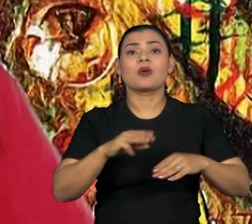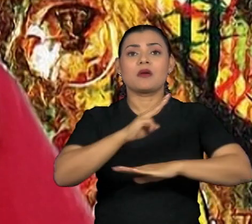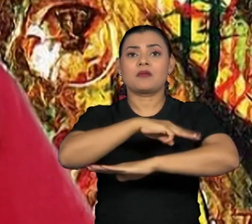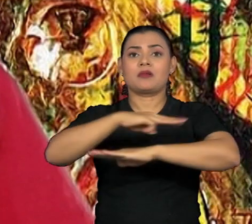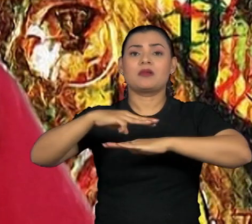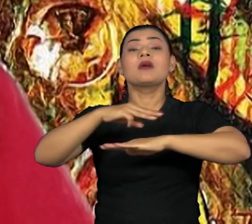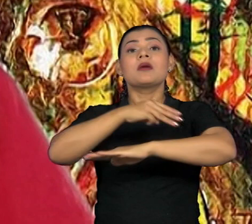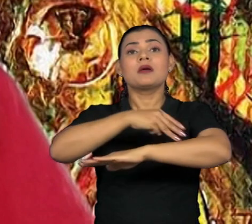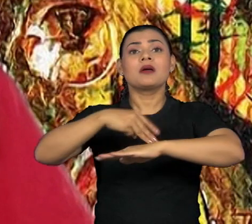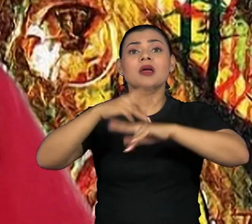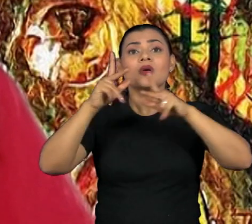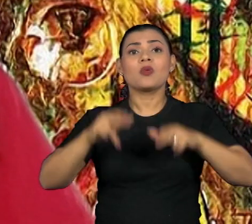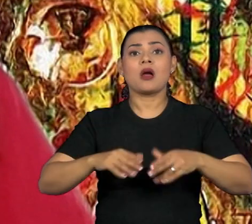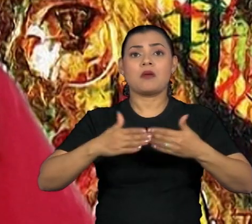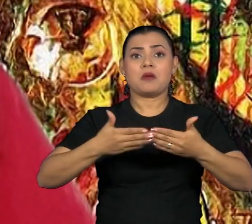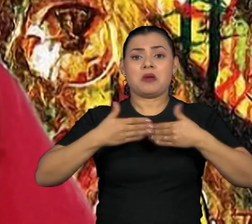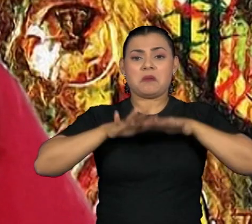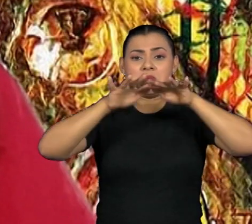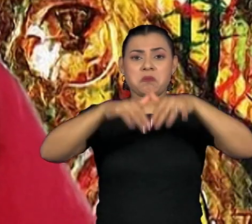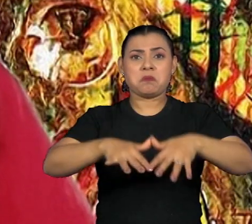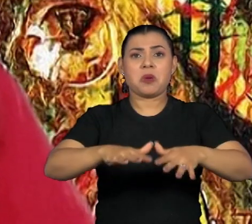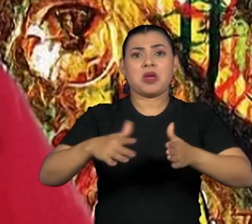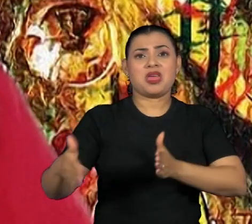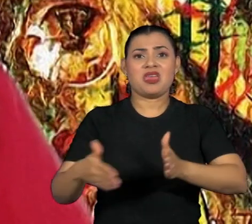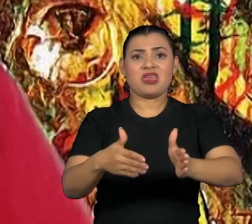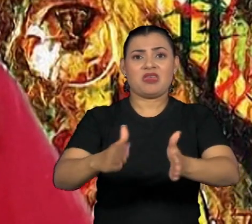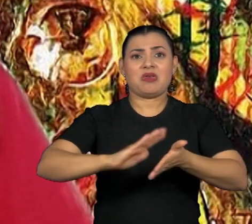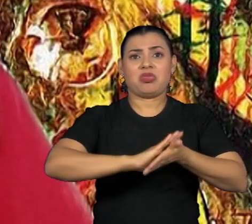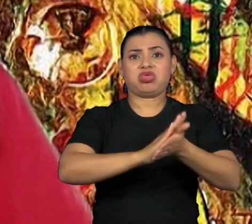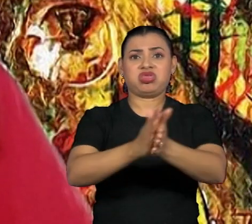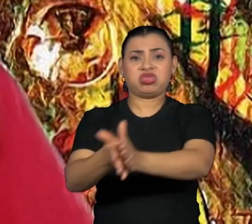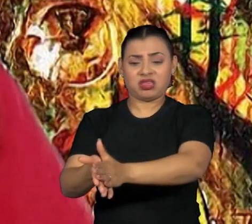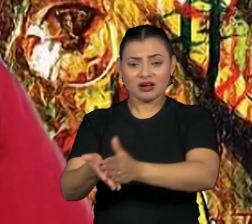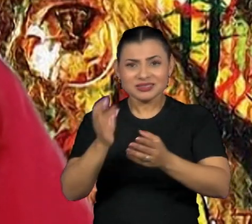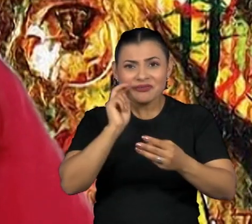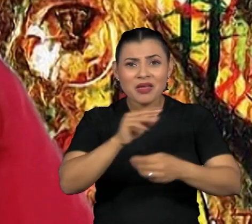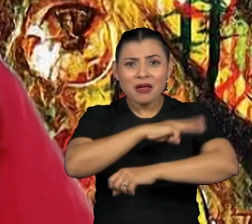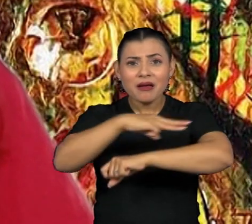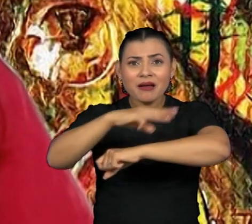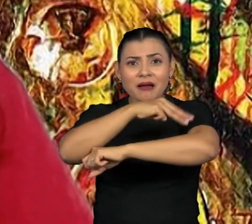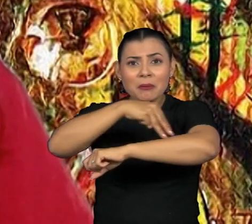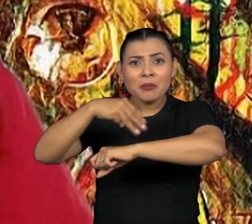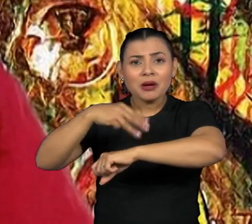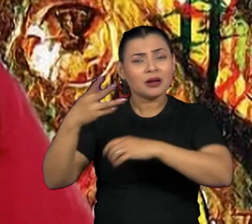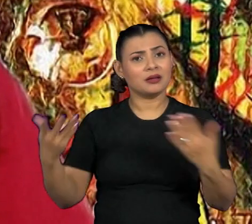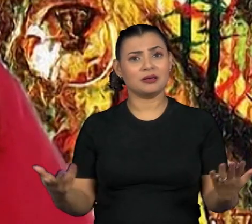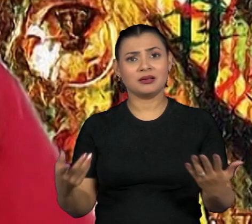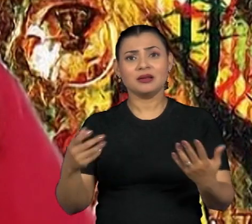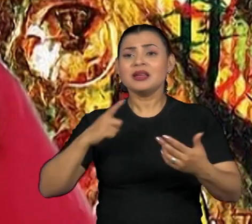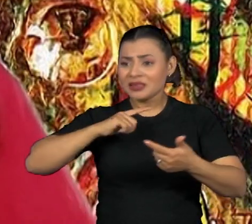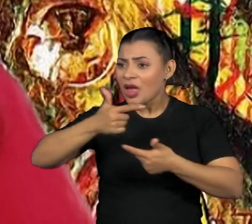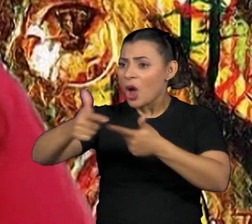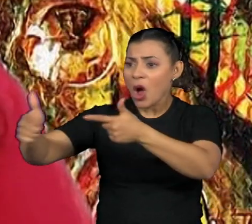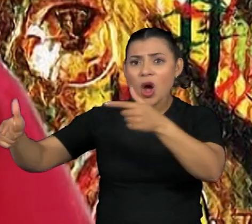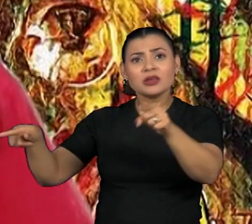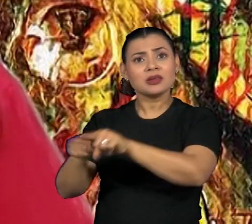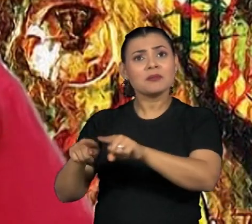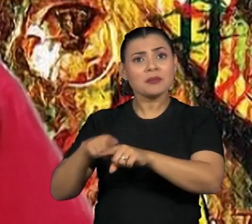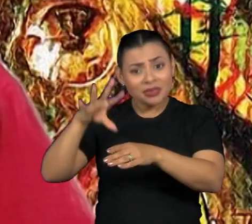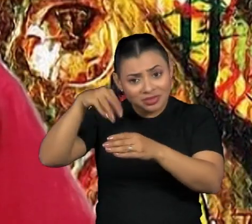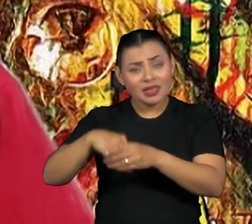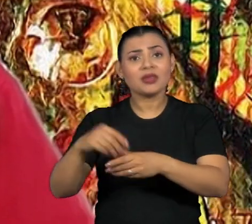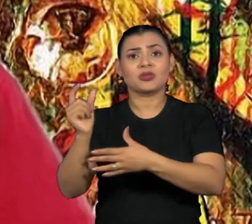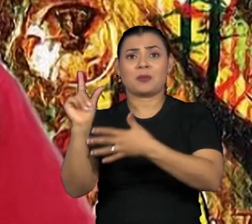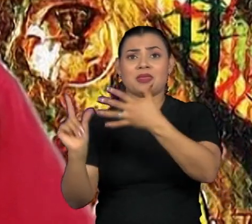mais de 700 quilômetros de rio de Água Doce. Depois tivemos o crime de Brumadinho. Fora mais outras barragens que tem dentro do nosso